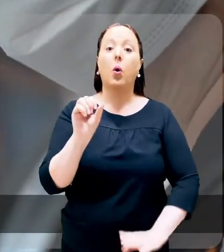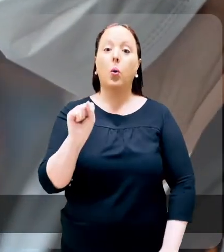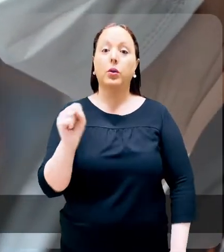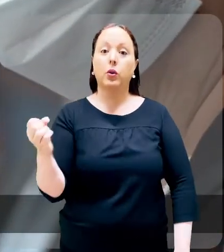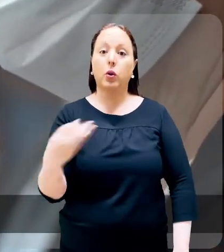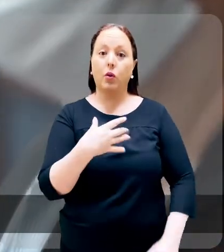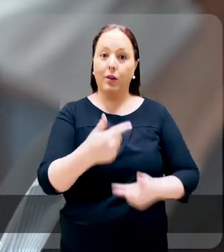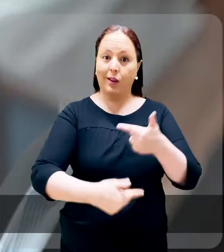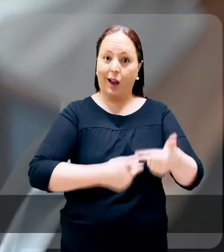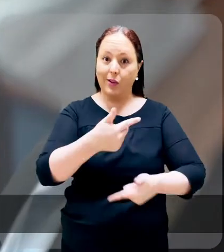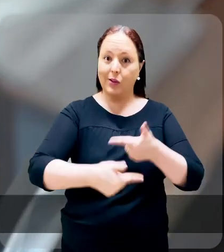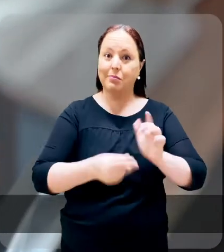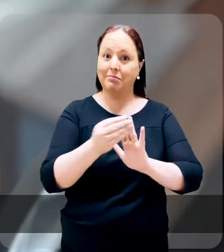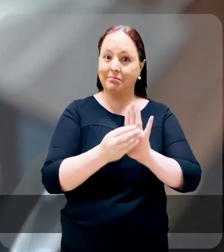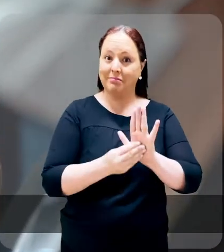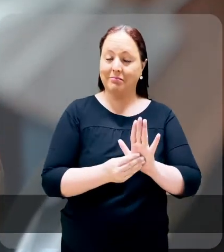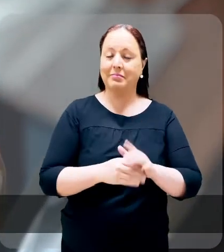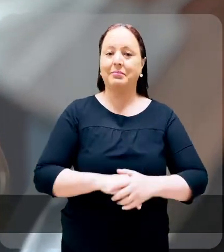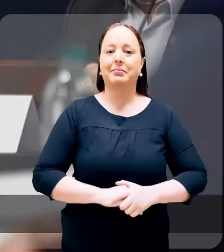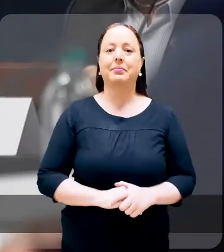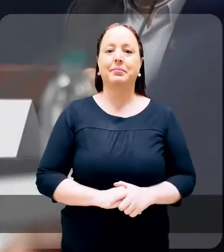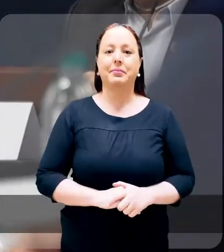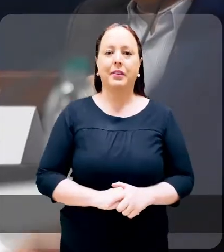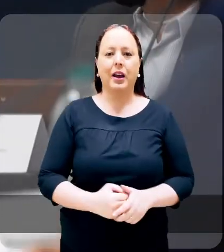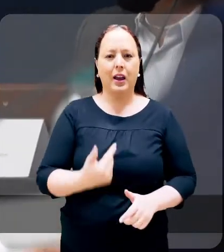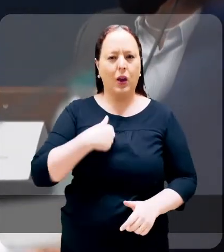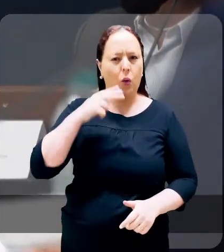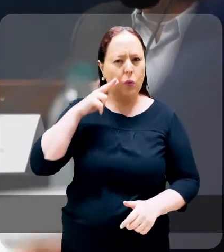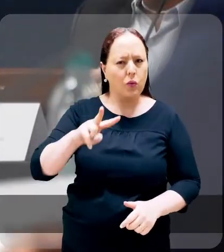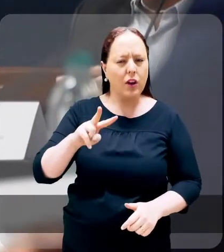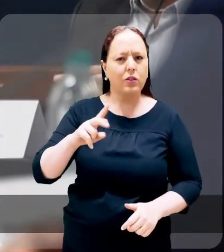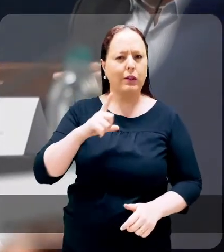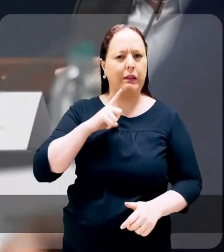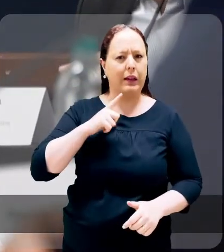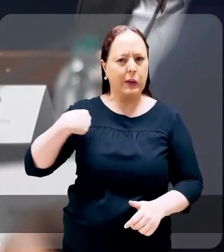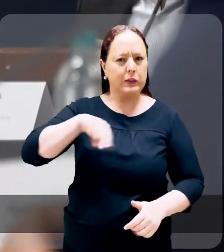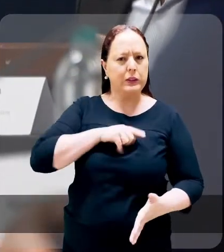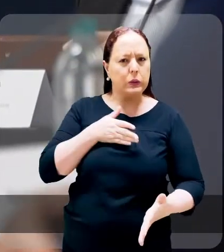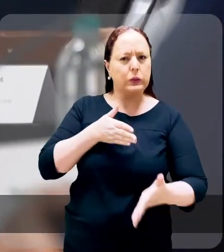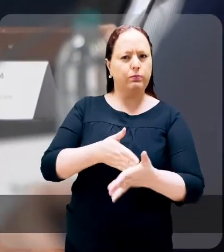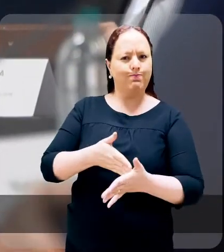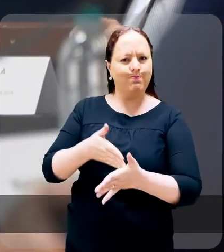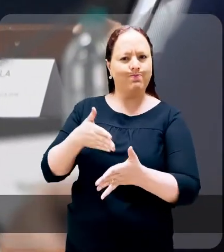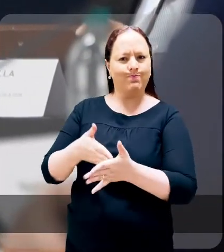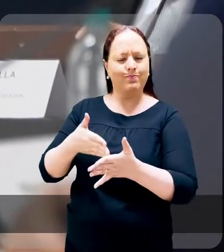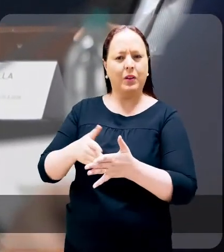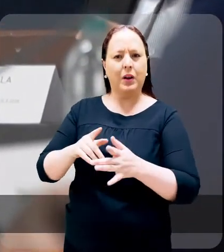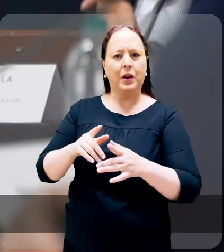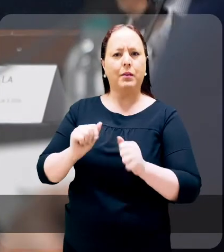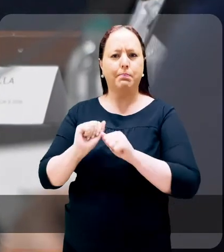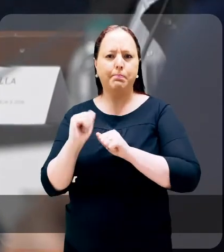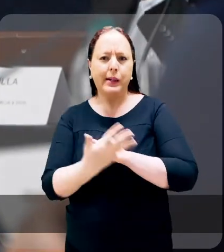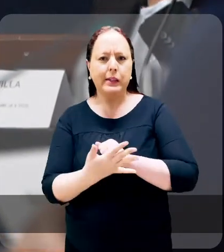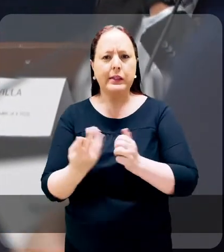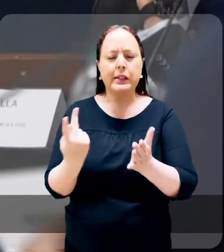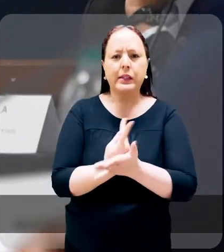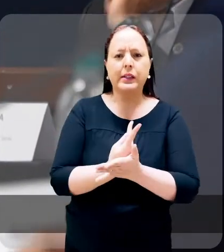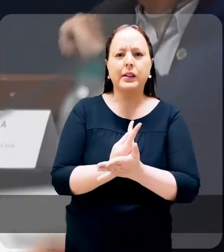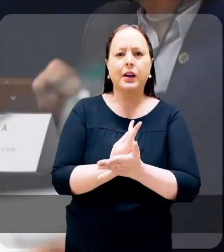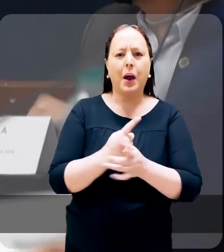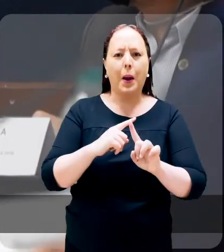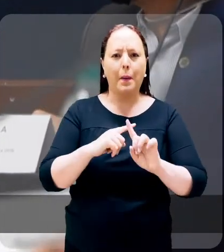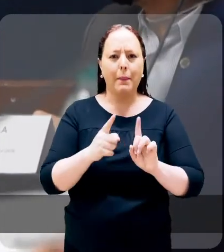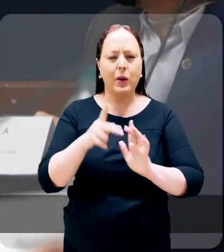incluiu oito novas iniciativas. E eu vejo que apesar de todas as nossas limitações, momento de pandemia